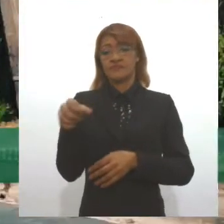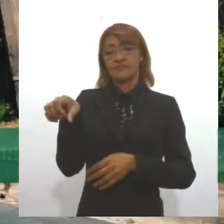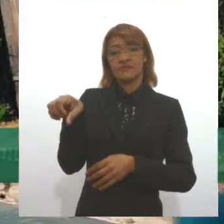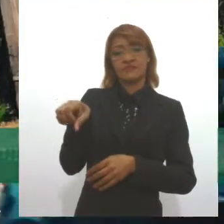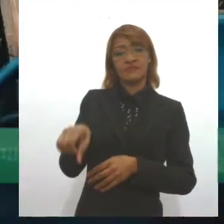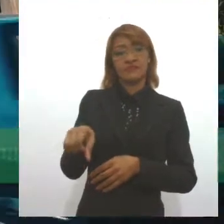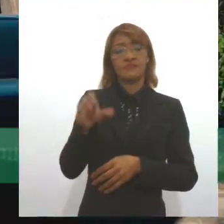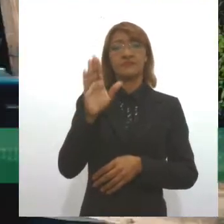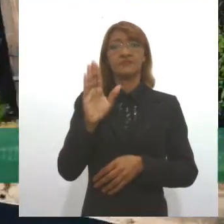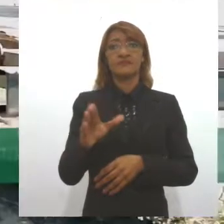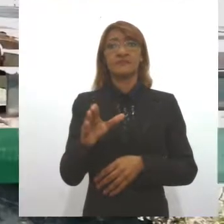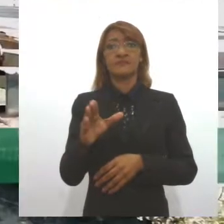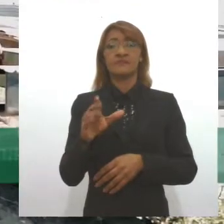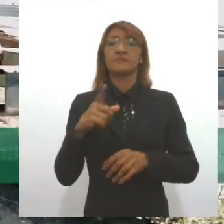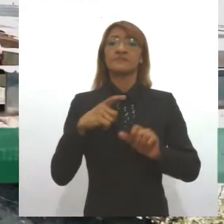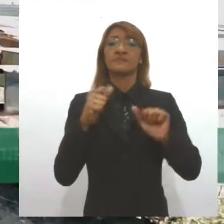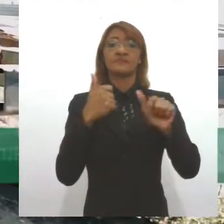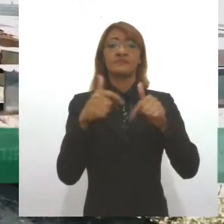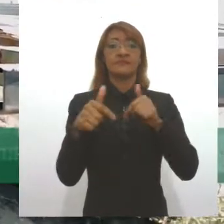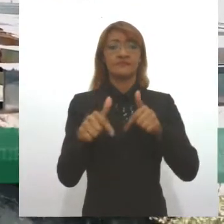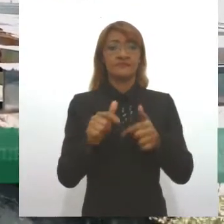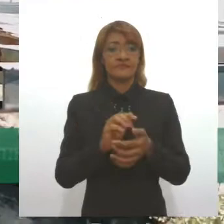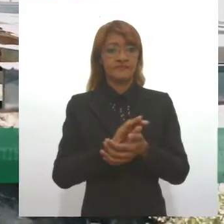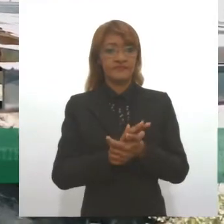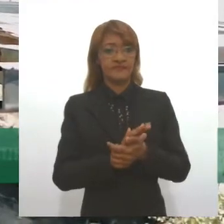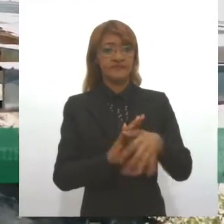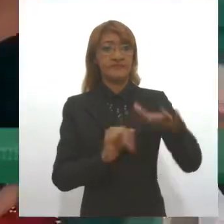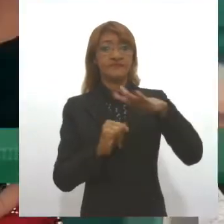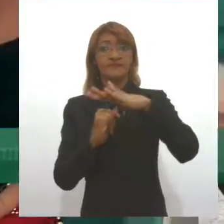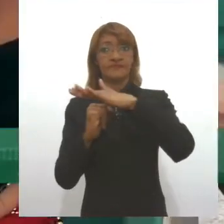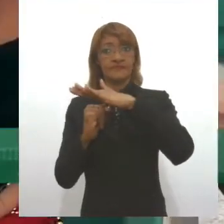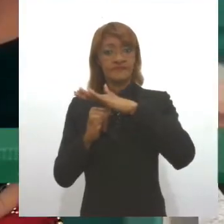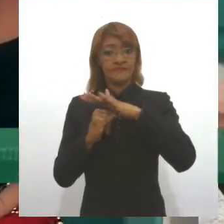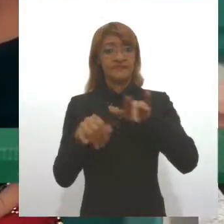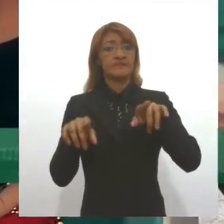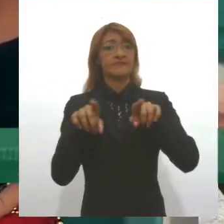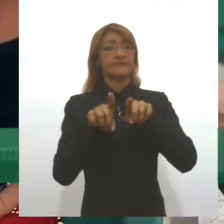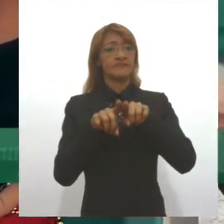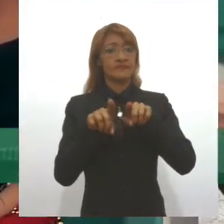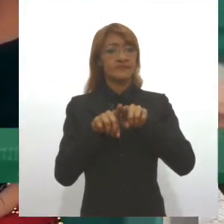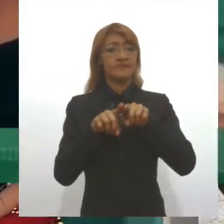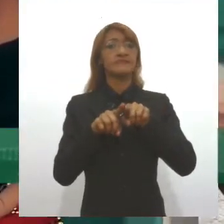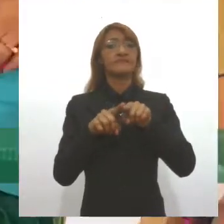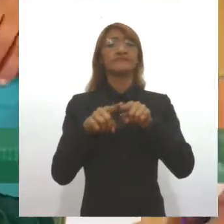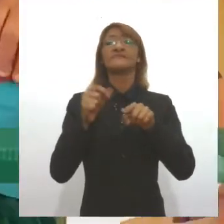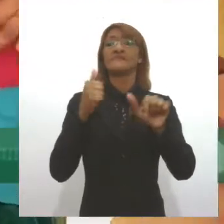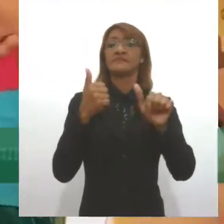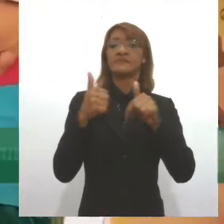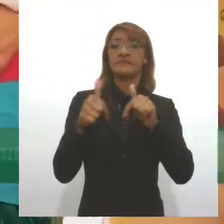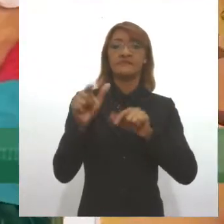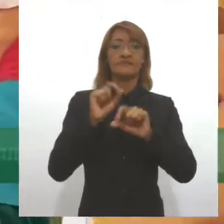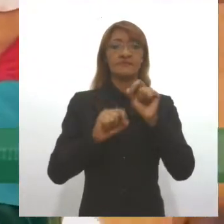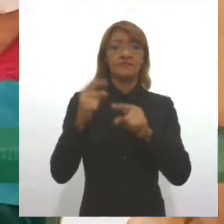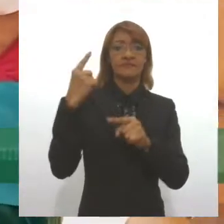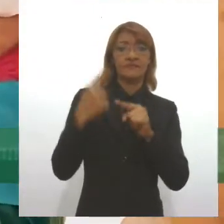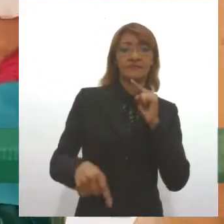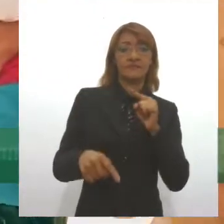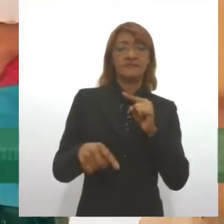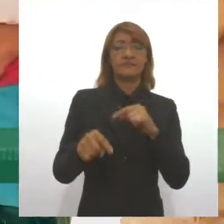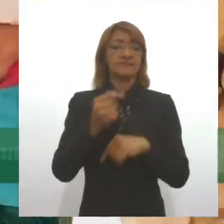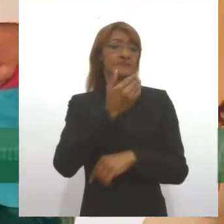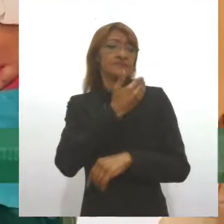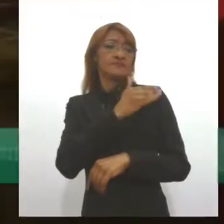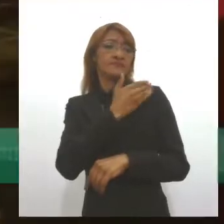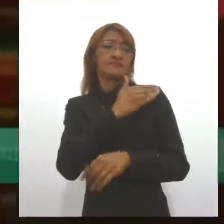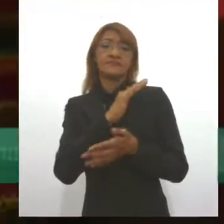Internacional do Trabalho. A instituição também trabalha para combater o preconceito e a discriminação contra esses